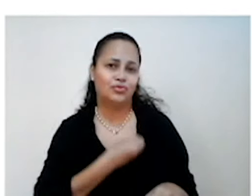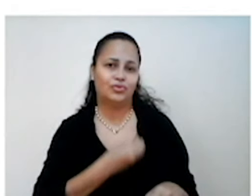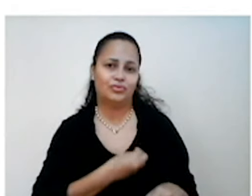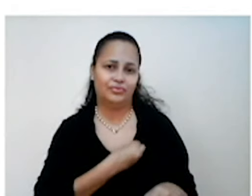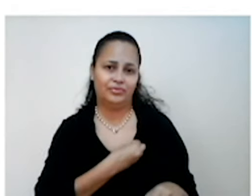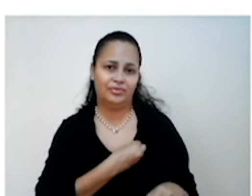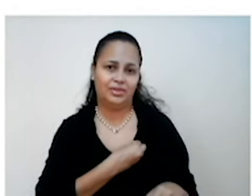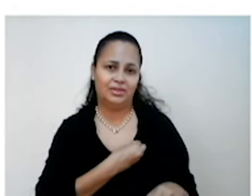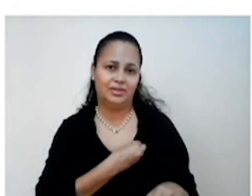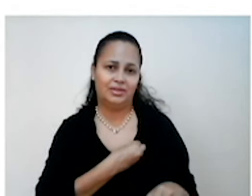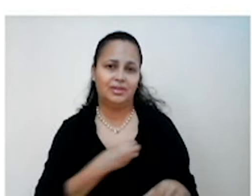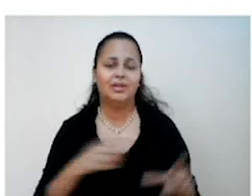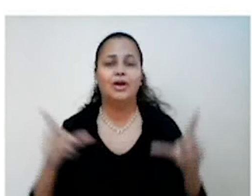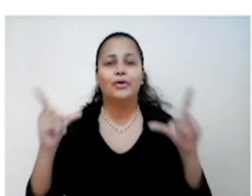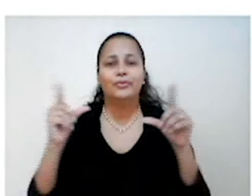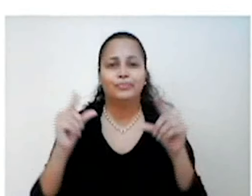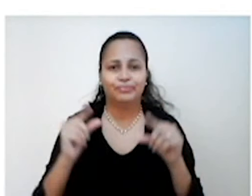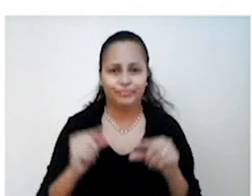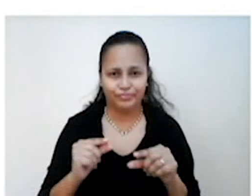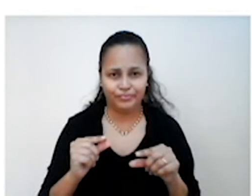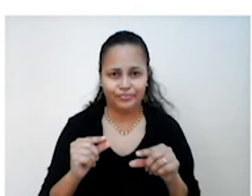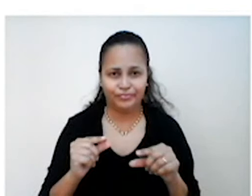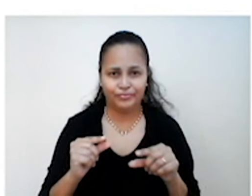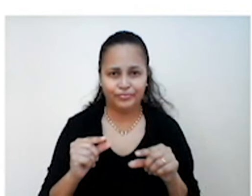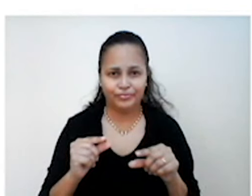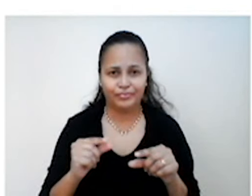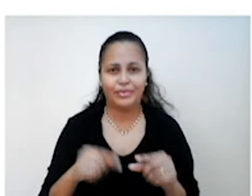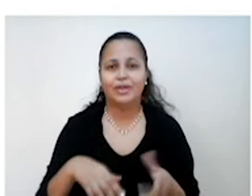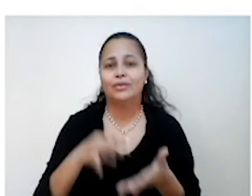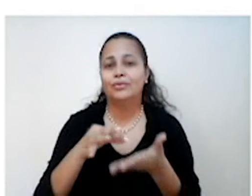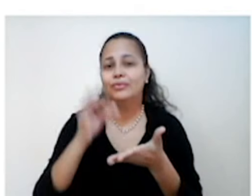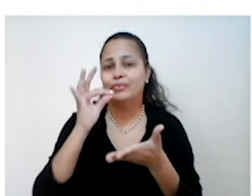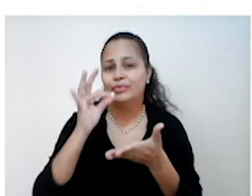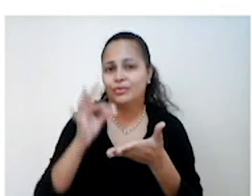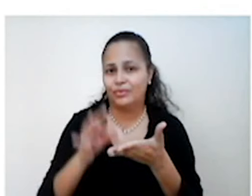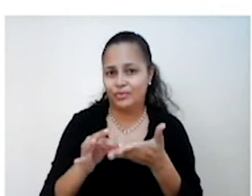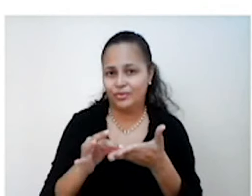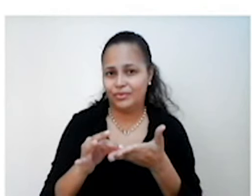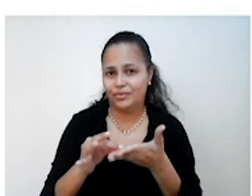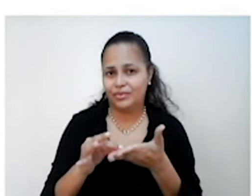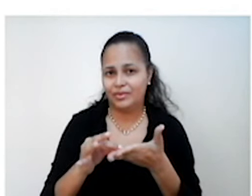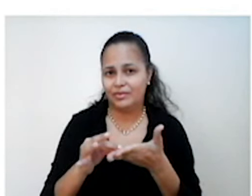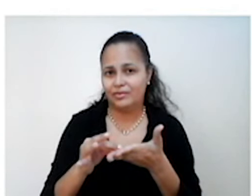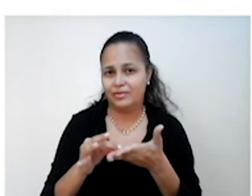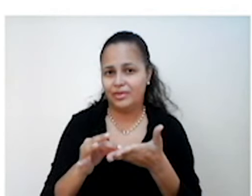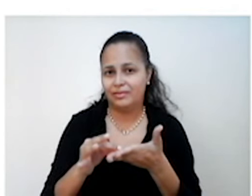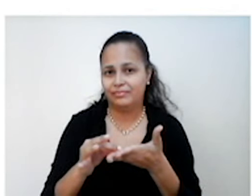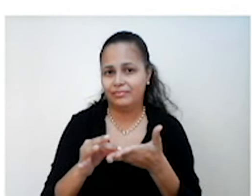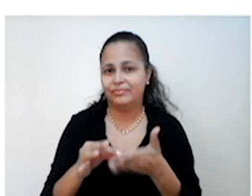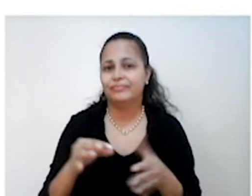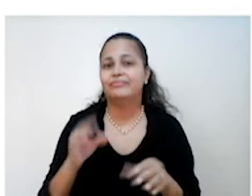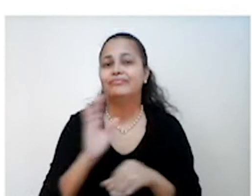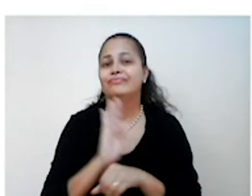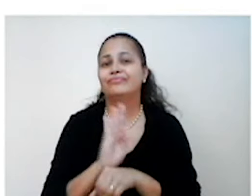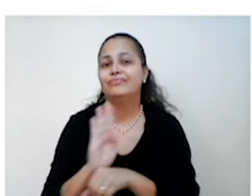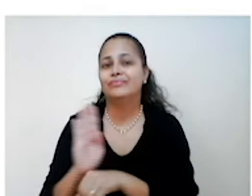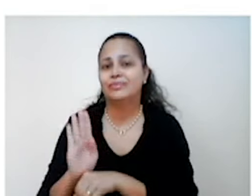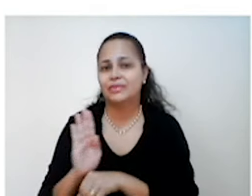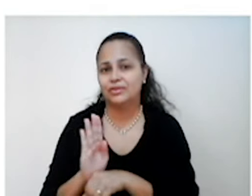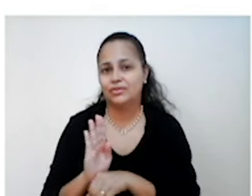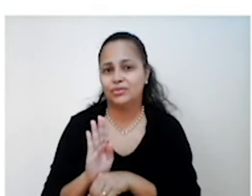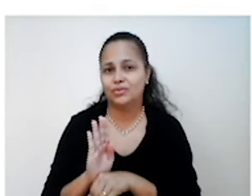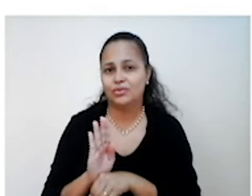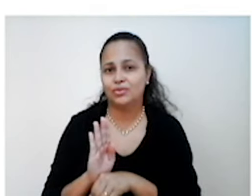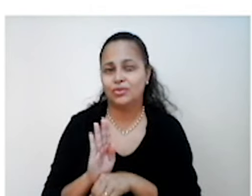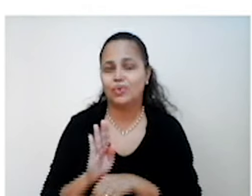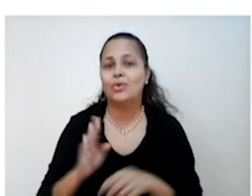enfraquecimento das oligarquias cafeeiras contribuiu no Brasil para a chamada Revolução de